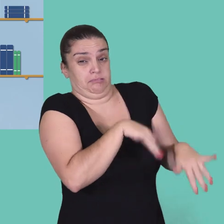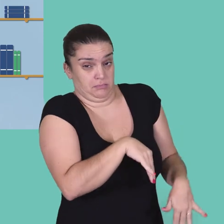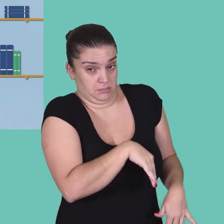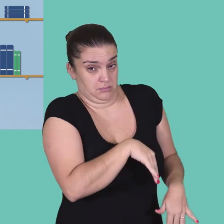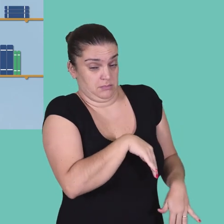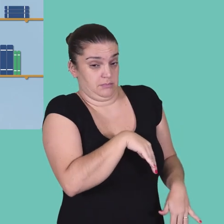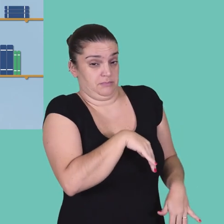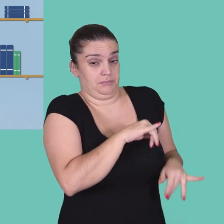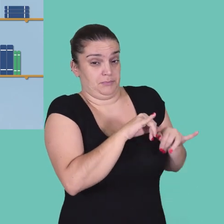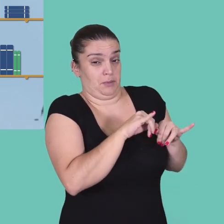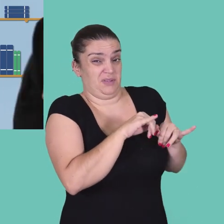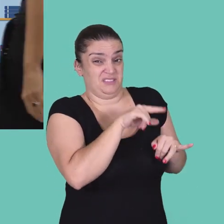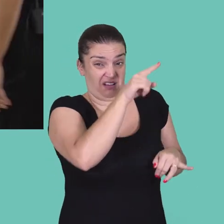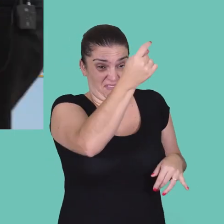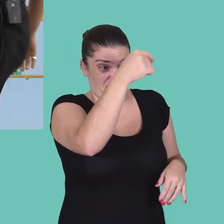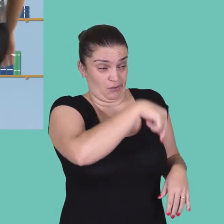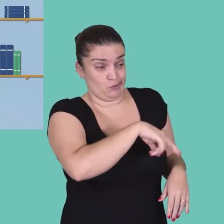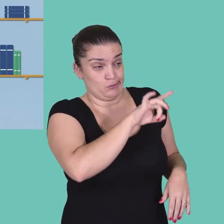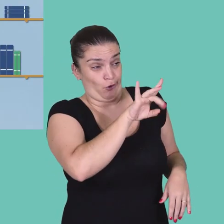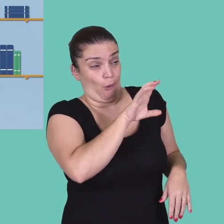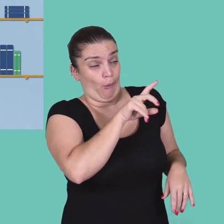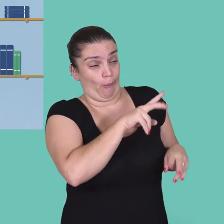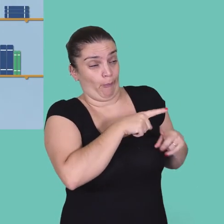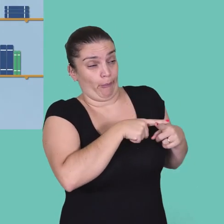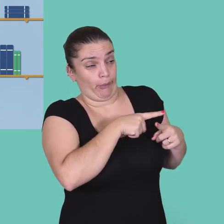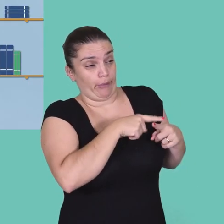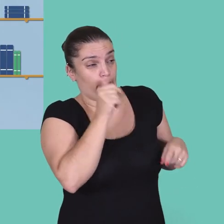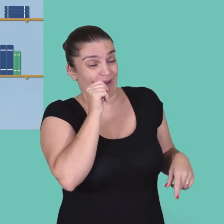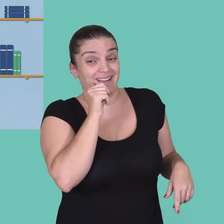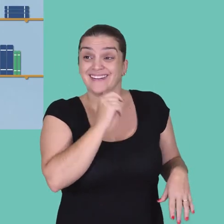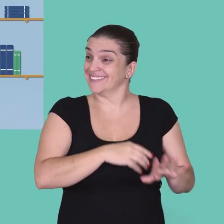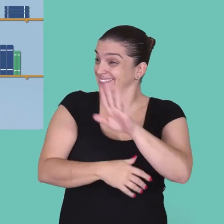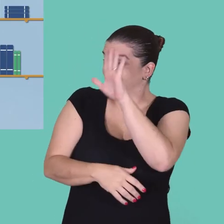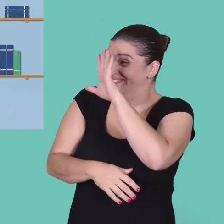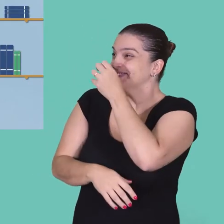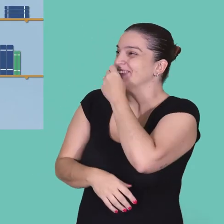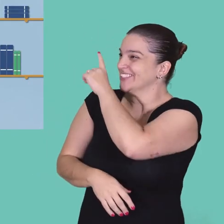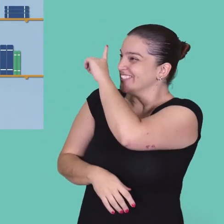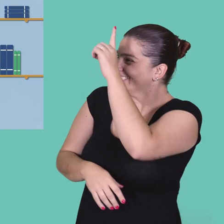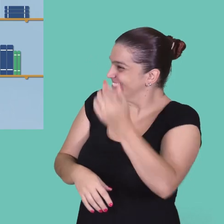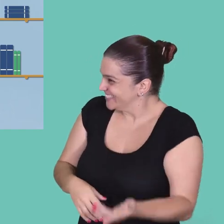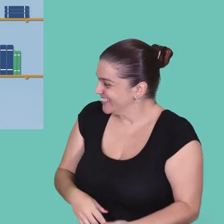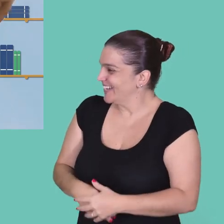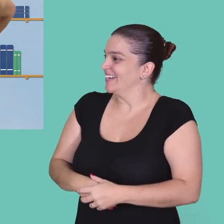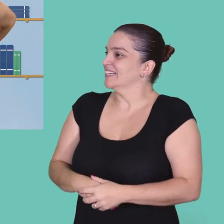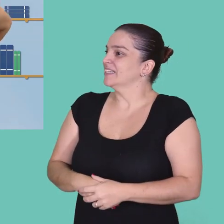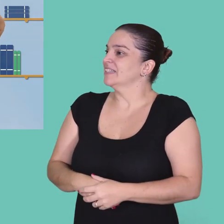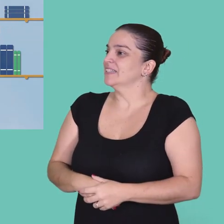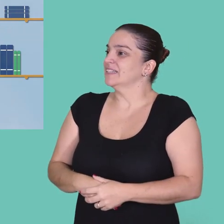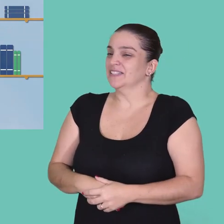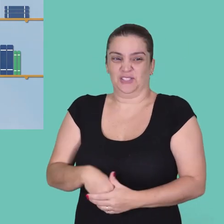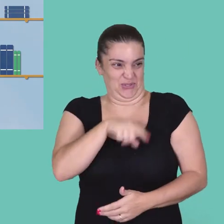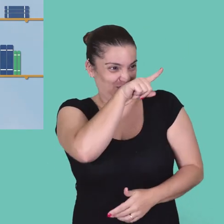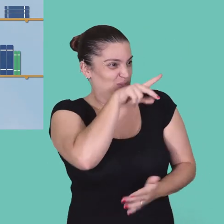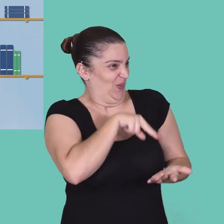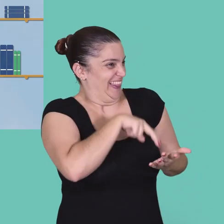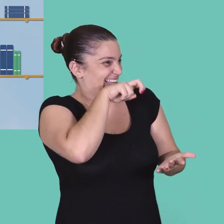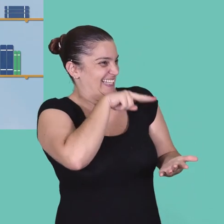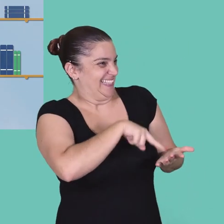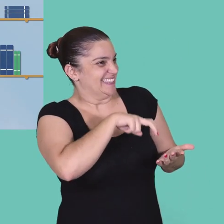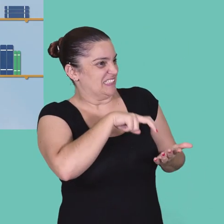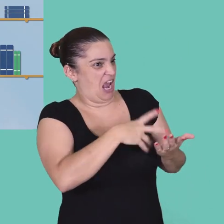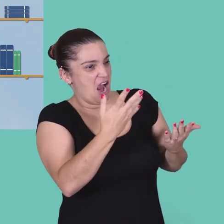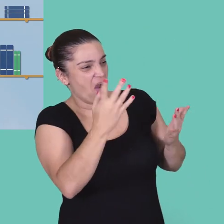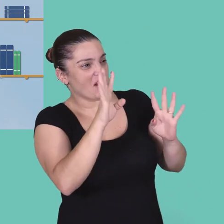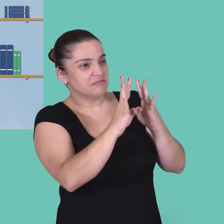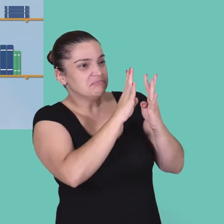bobagem. Só tá aí porque é mulher. Bom dia, querido colega. Bom dia. Tu deve estar bem contente,